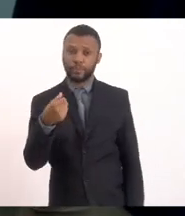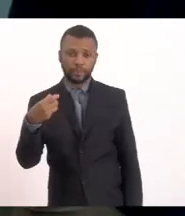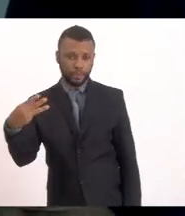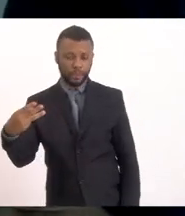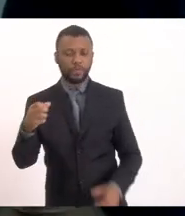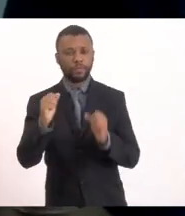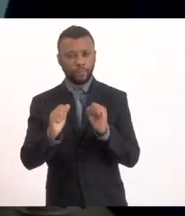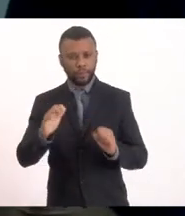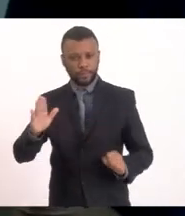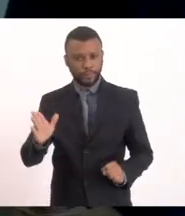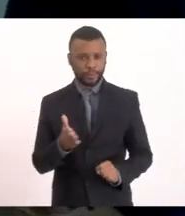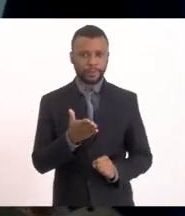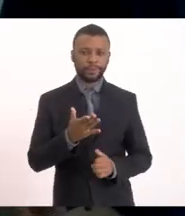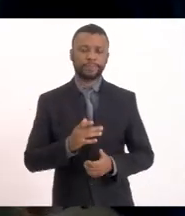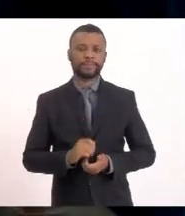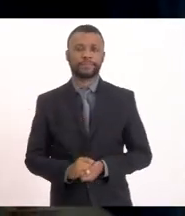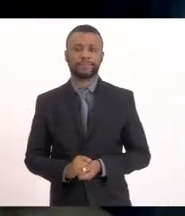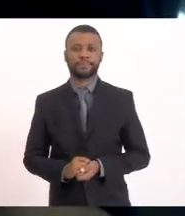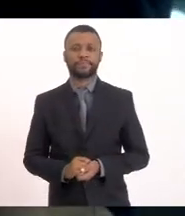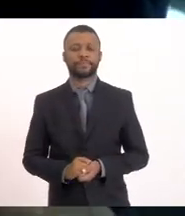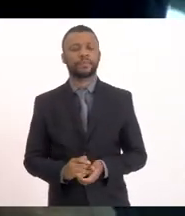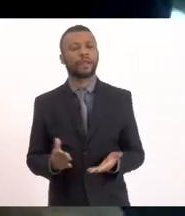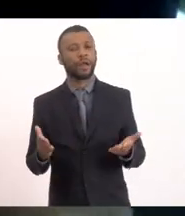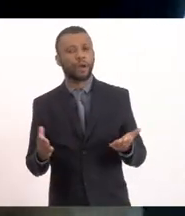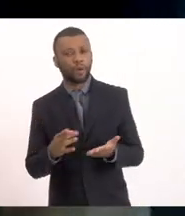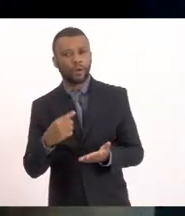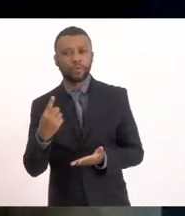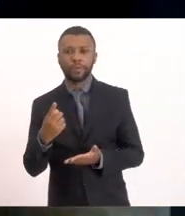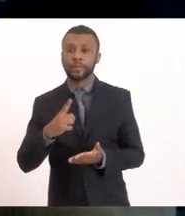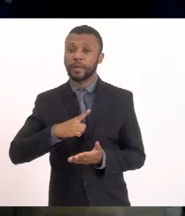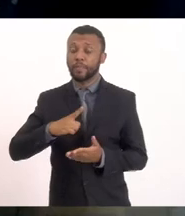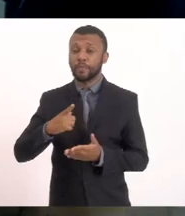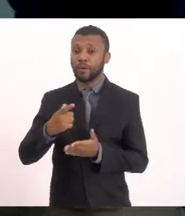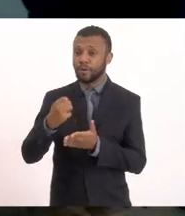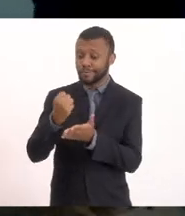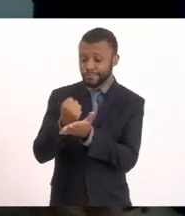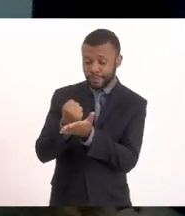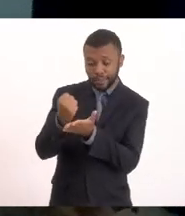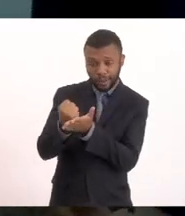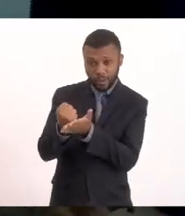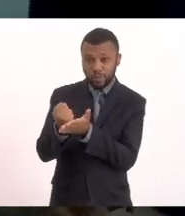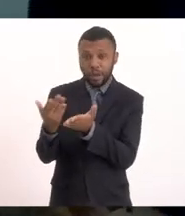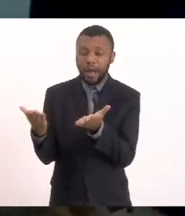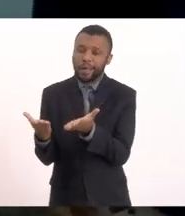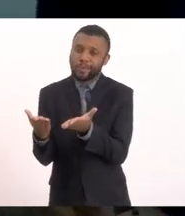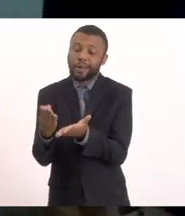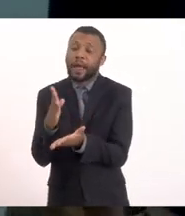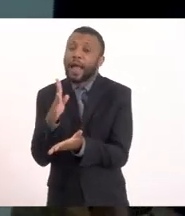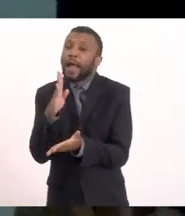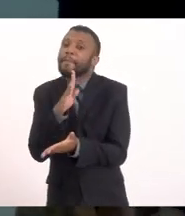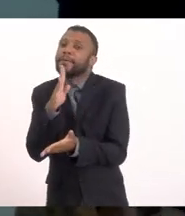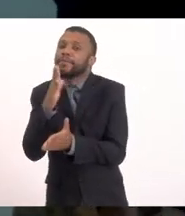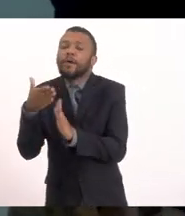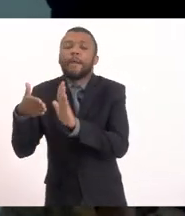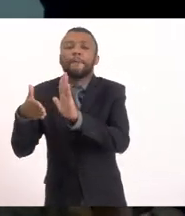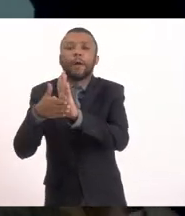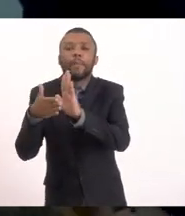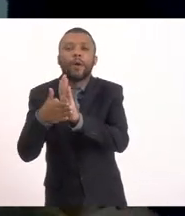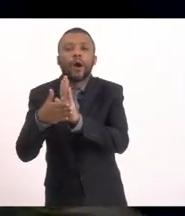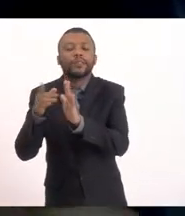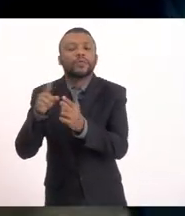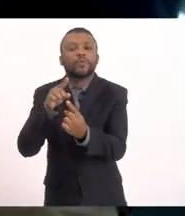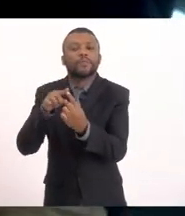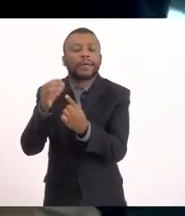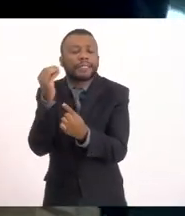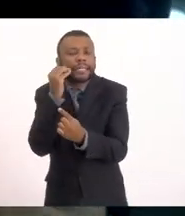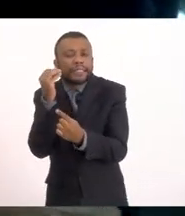Agora chegamos na obra emergencial Que foi proposta para tentar resolver o problema